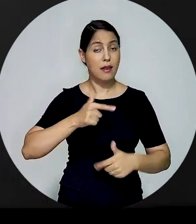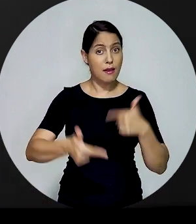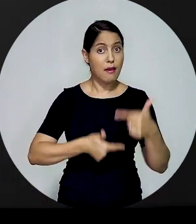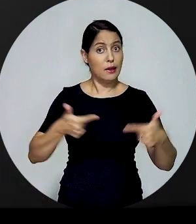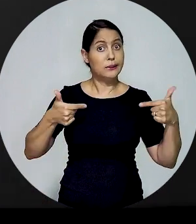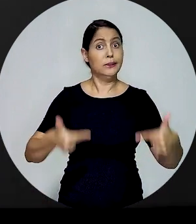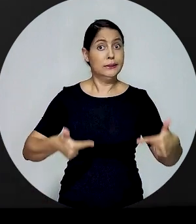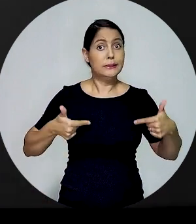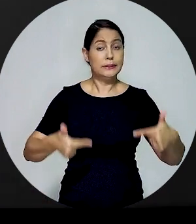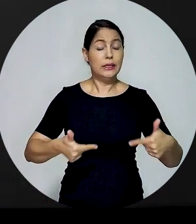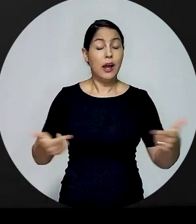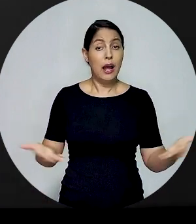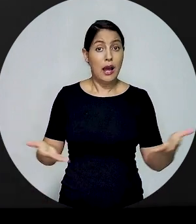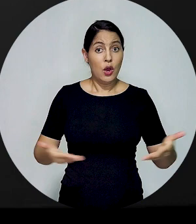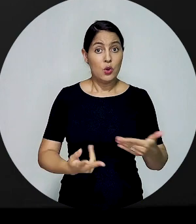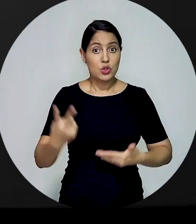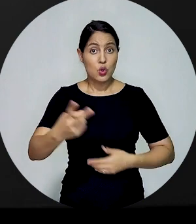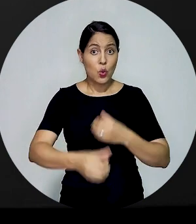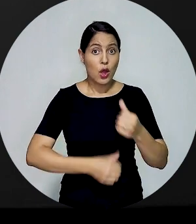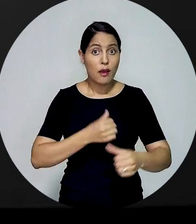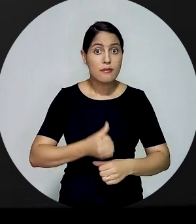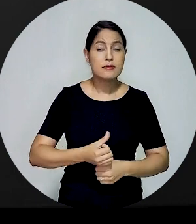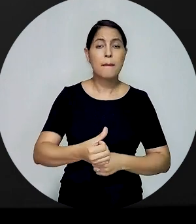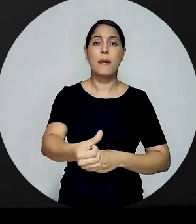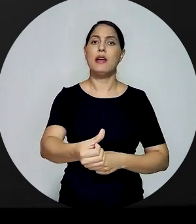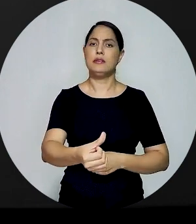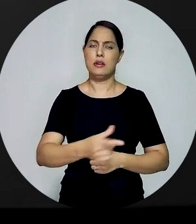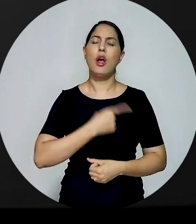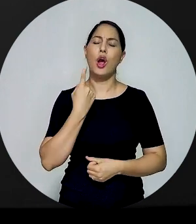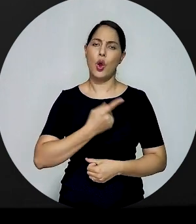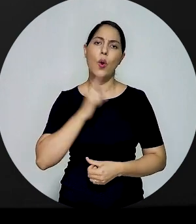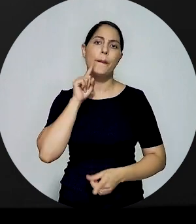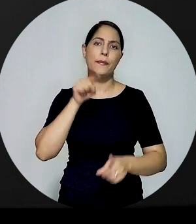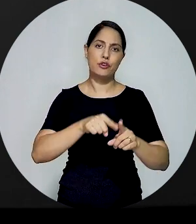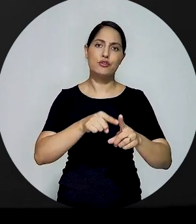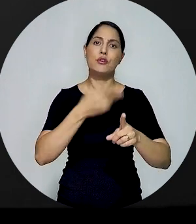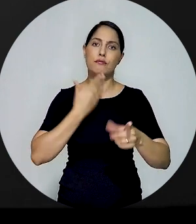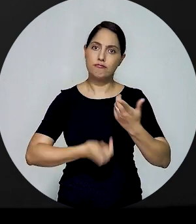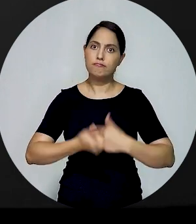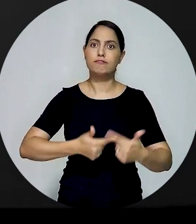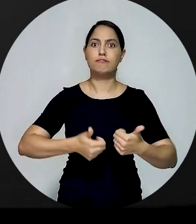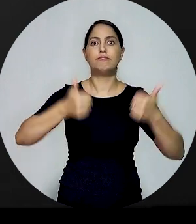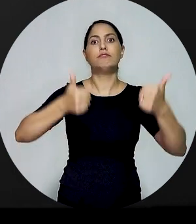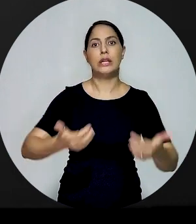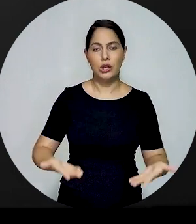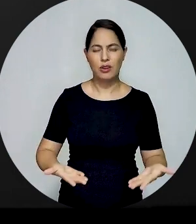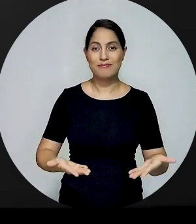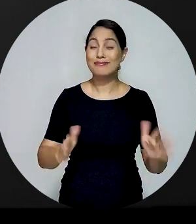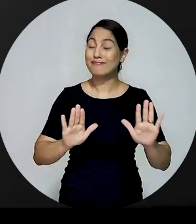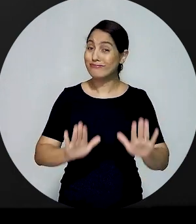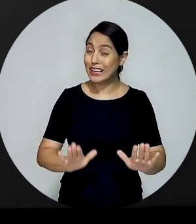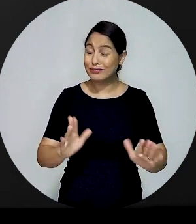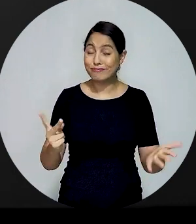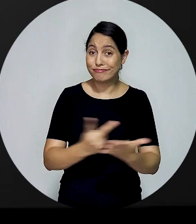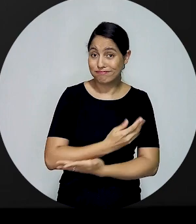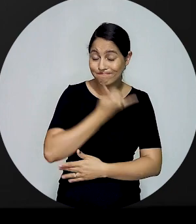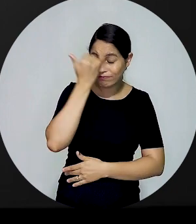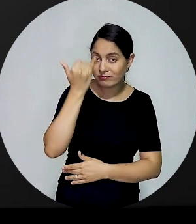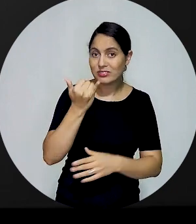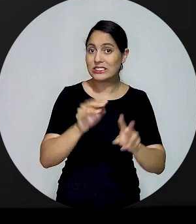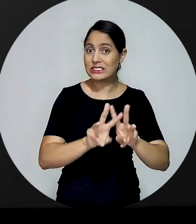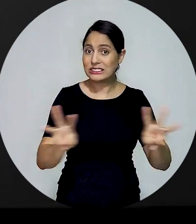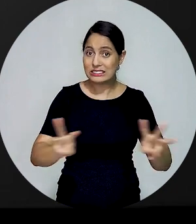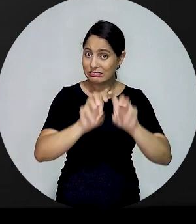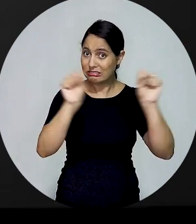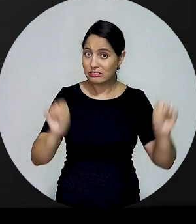trabalho tem sido ainda intensificado agora no segundo semestre para que a gente consiga obter melhorias. Entretanto, sempre que o sistema